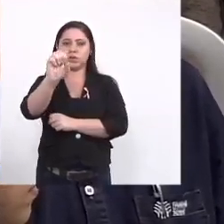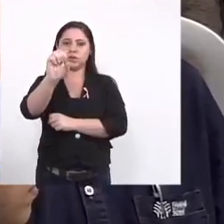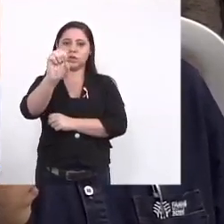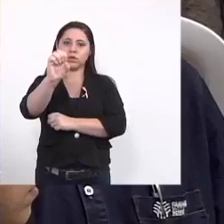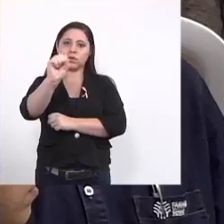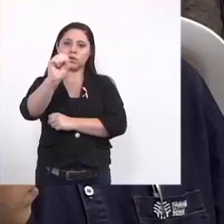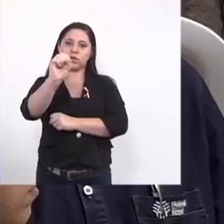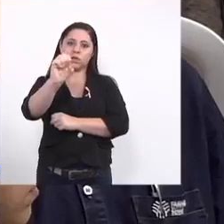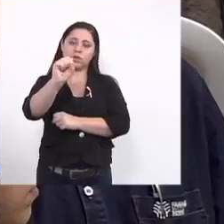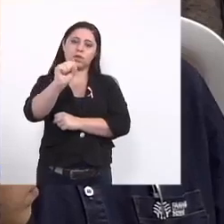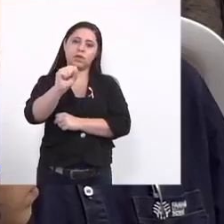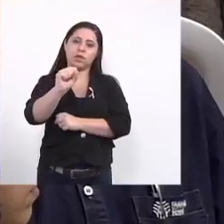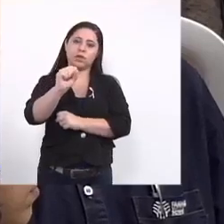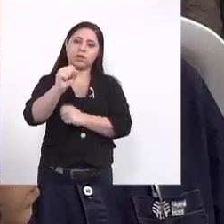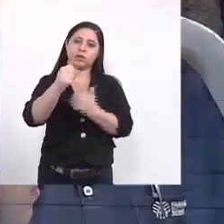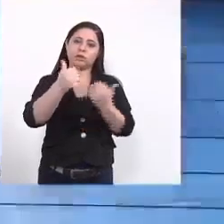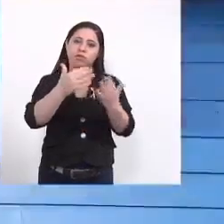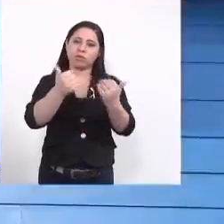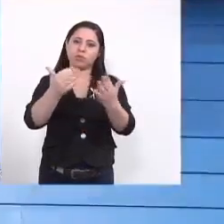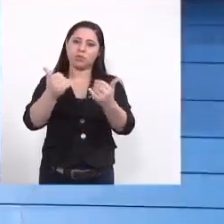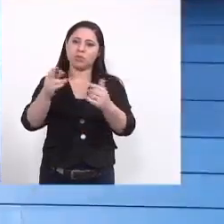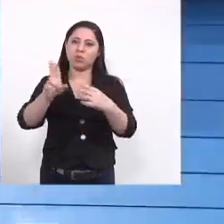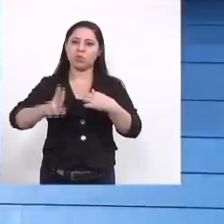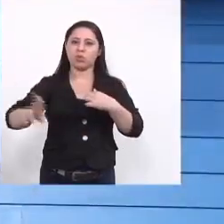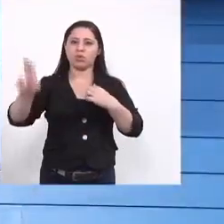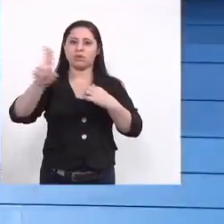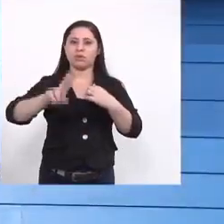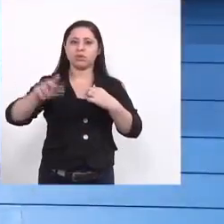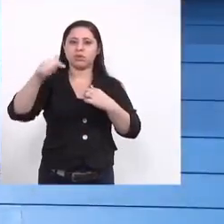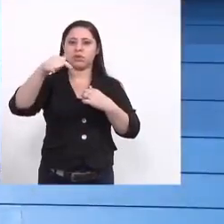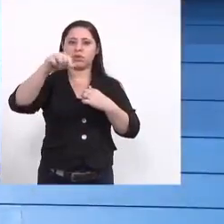o uniforme para os 79 municípios